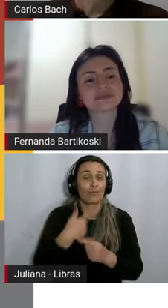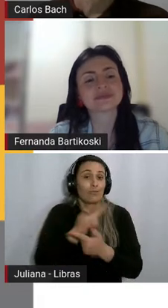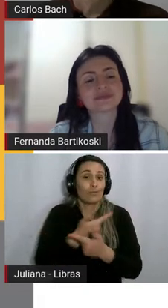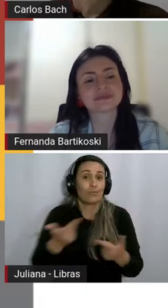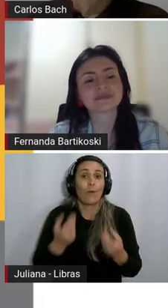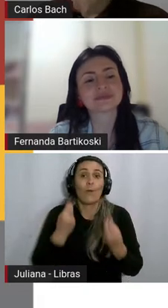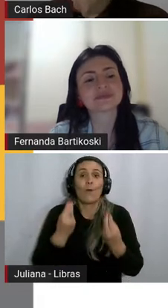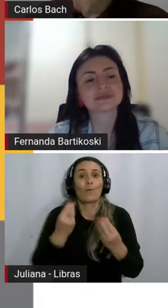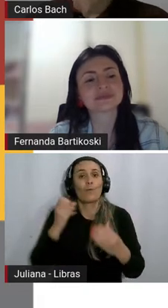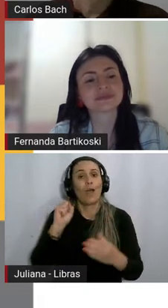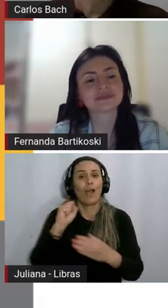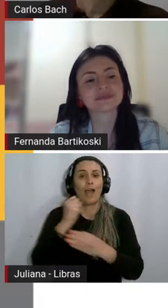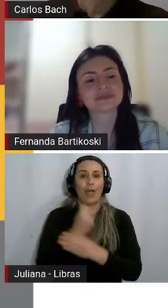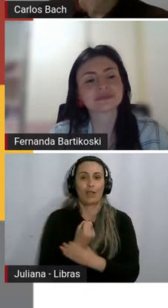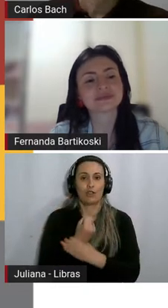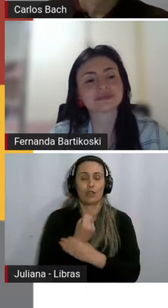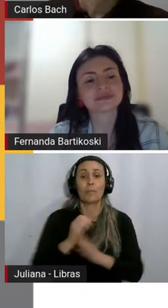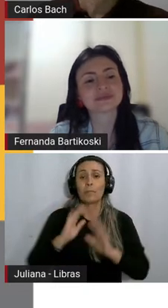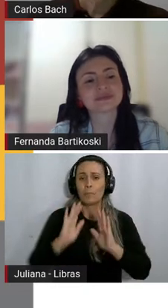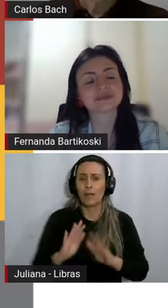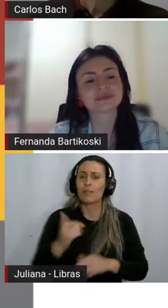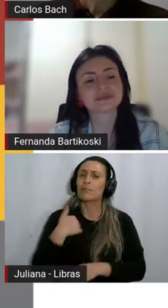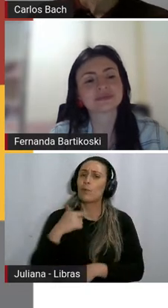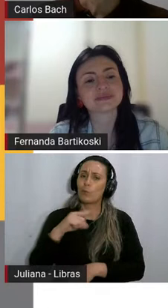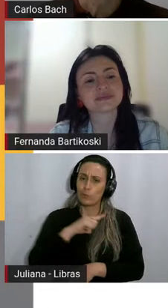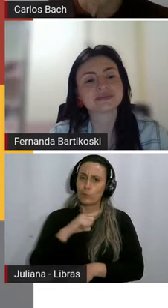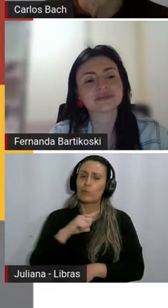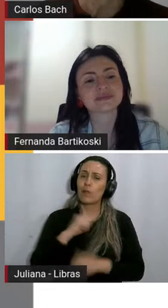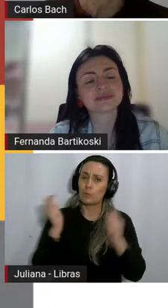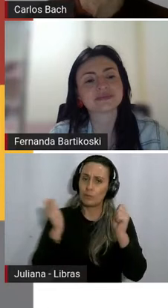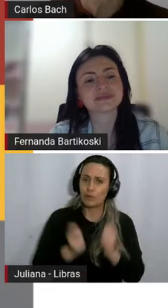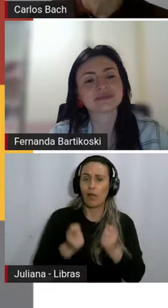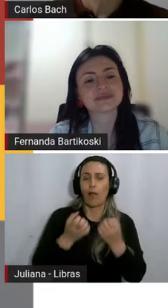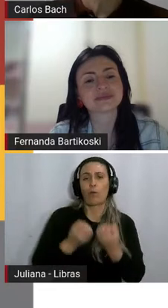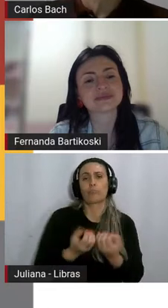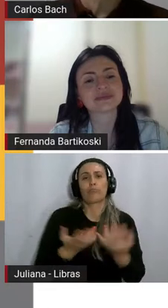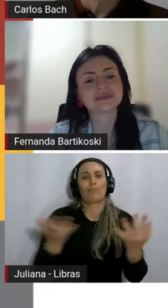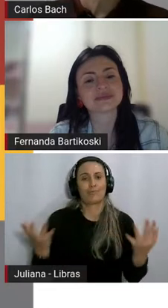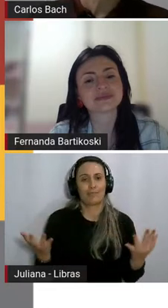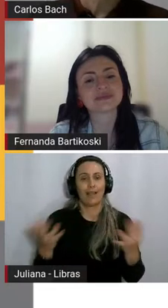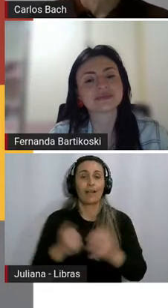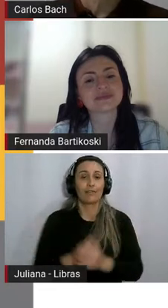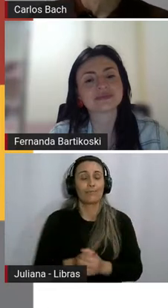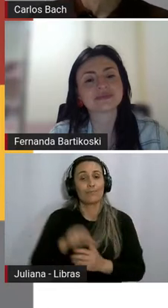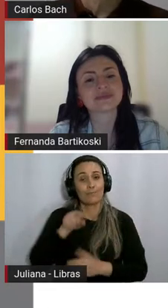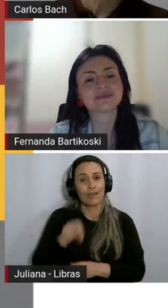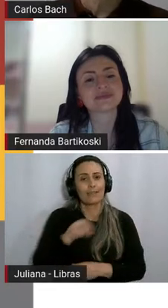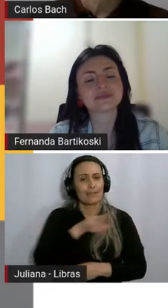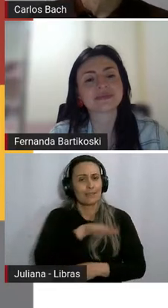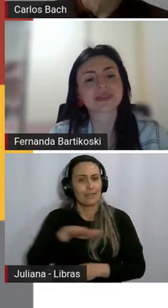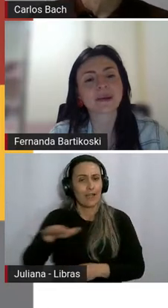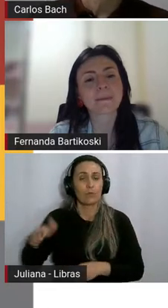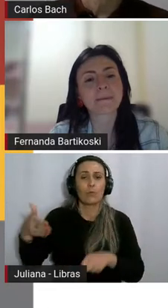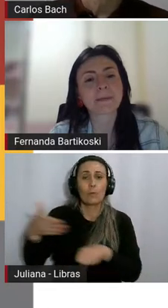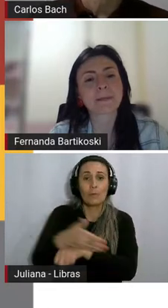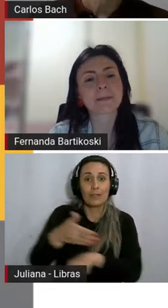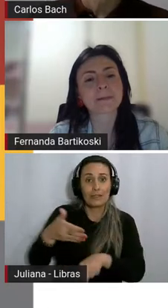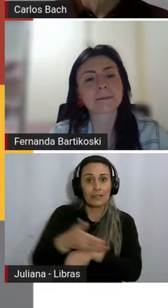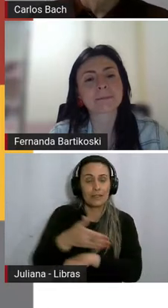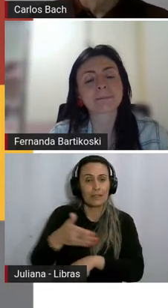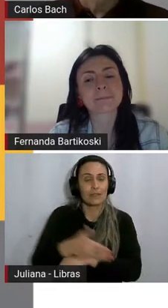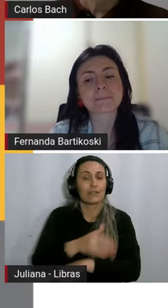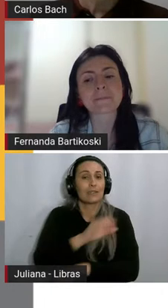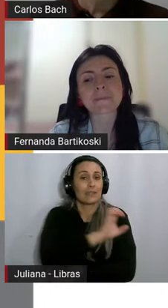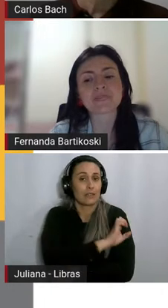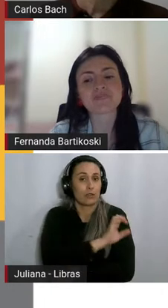obrigação, né? De dar as possibilidades. Para os estudantes que frequentam as salas de aula no ensino fundamental oitavo e nono ano,